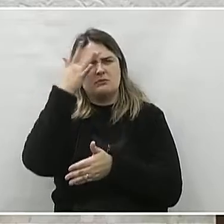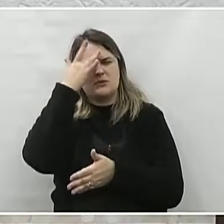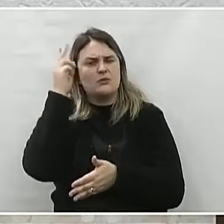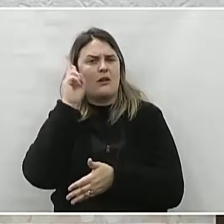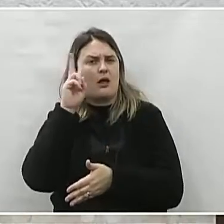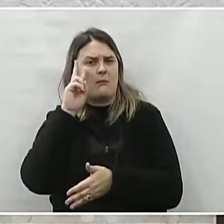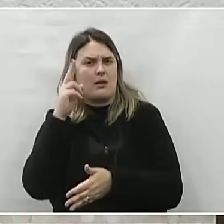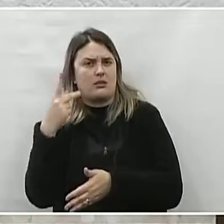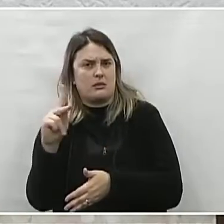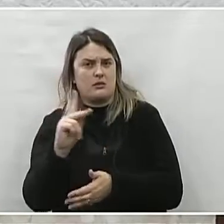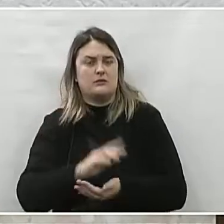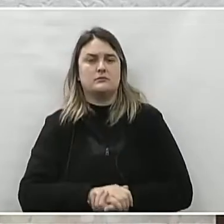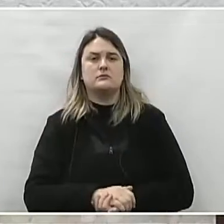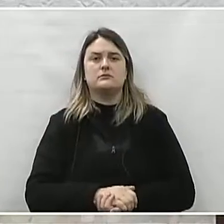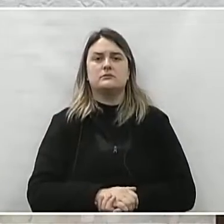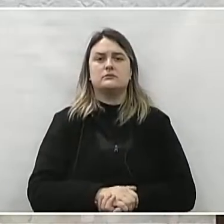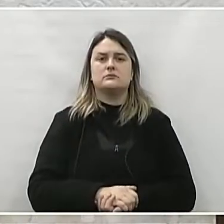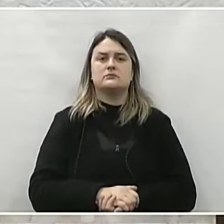lembrado.